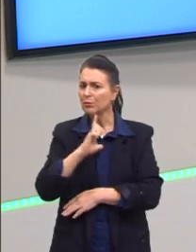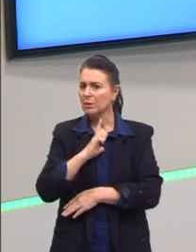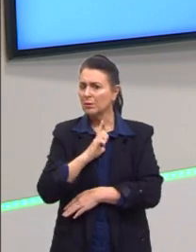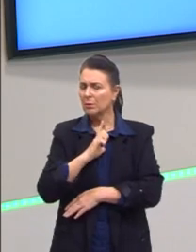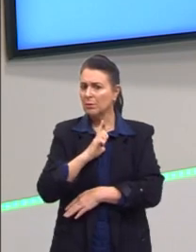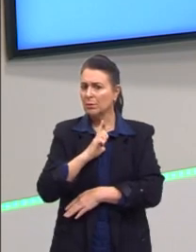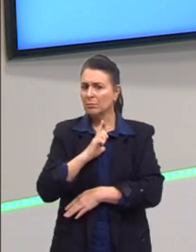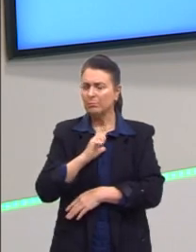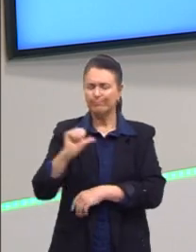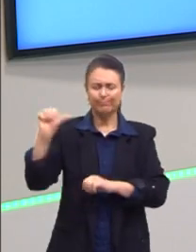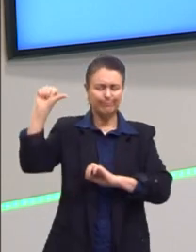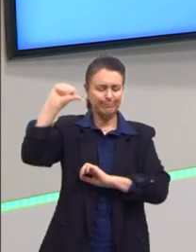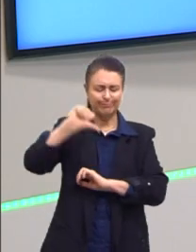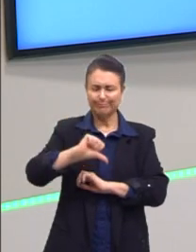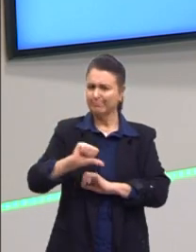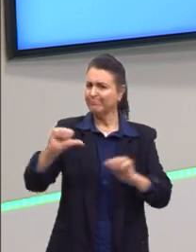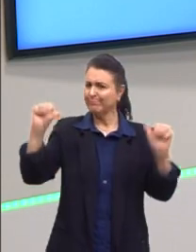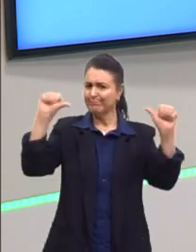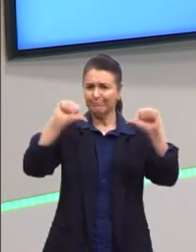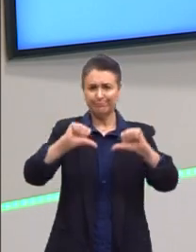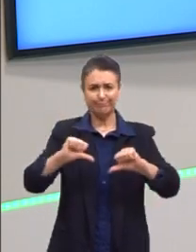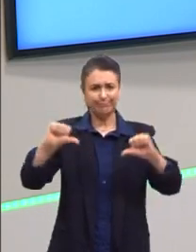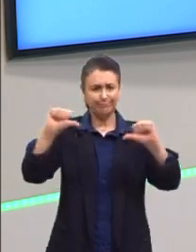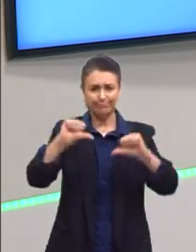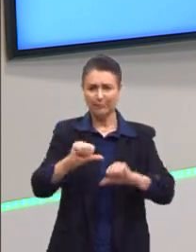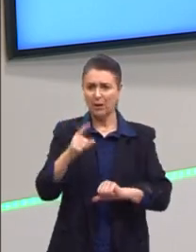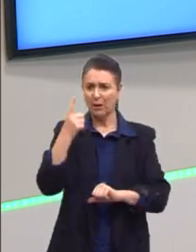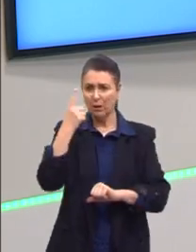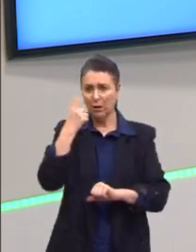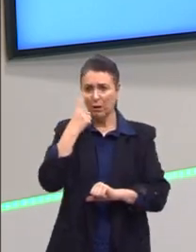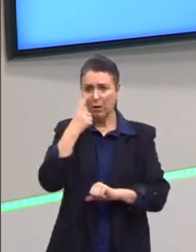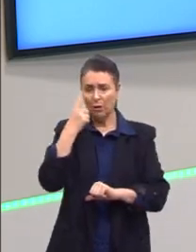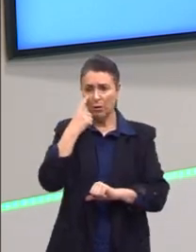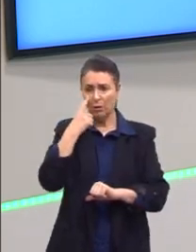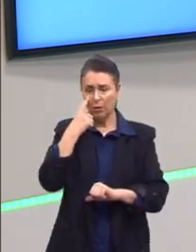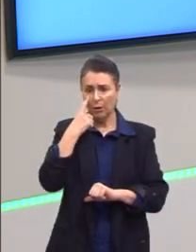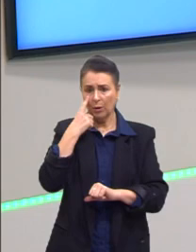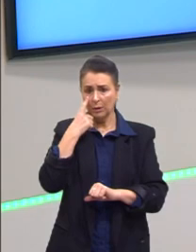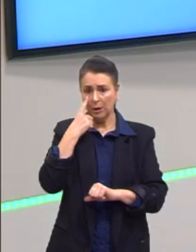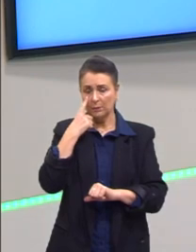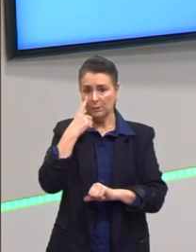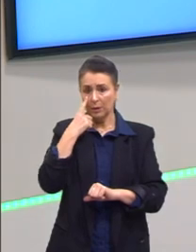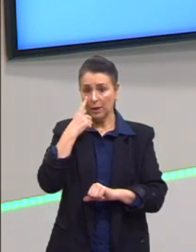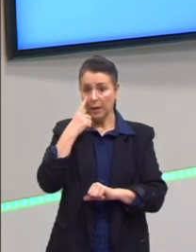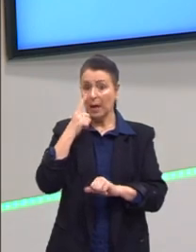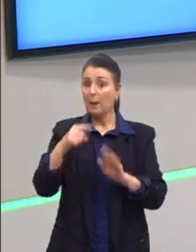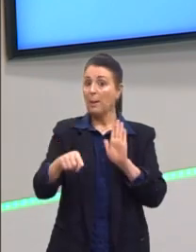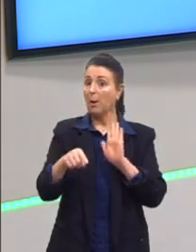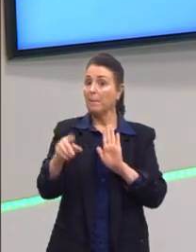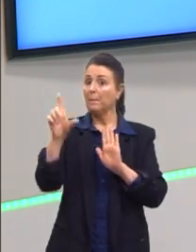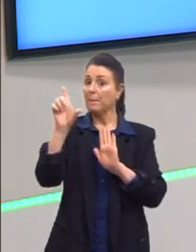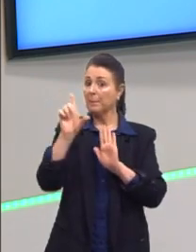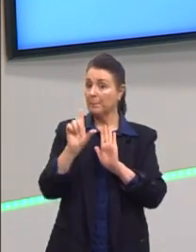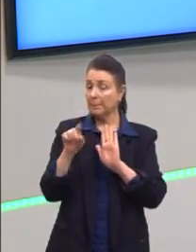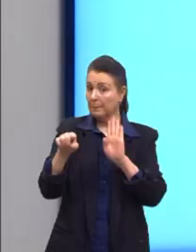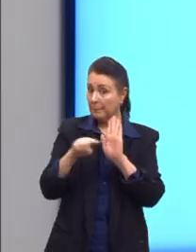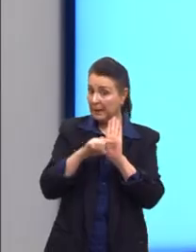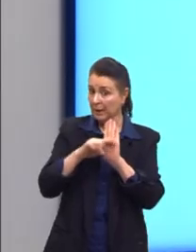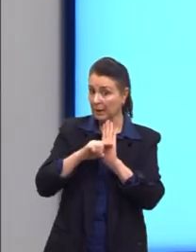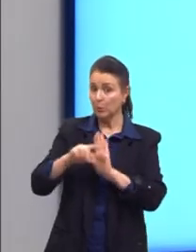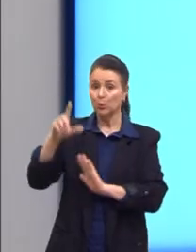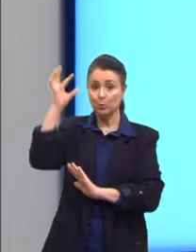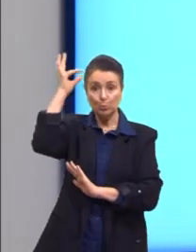Só piora. Vou mostrar isso agora. Com exceção da Tunísia, como eu falei para vocês, nós tivemos